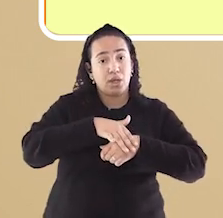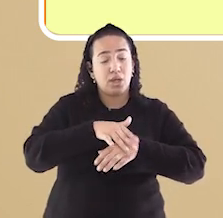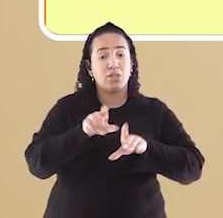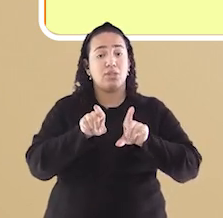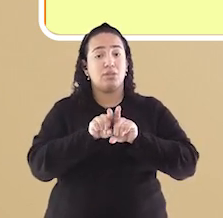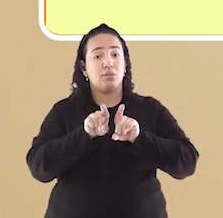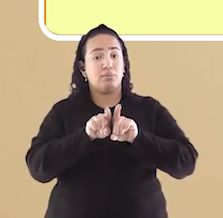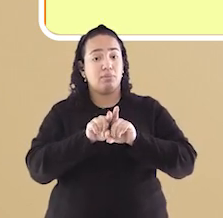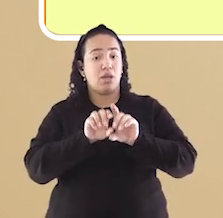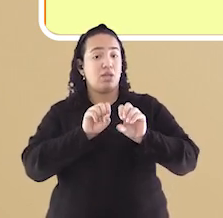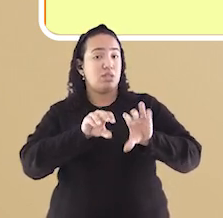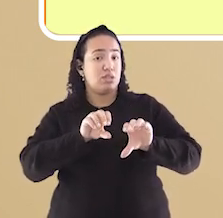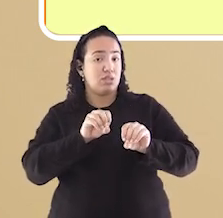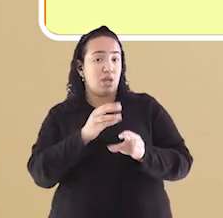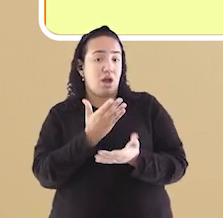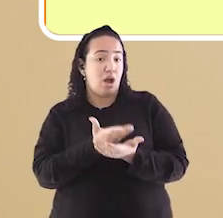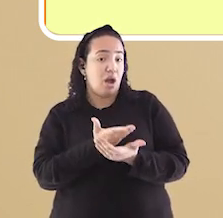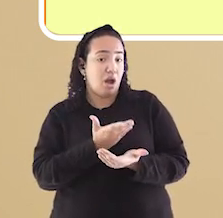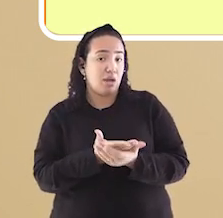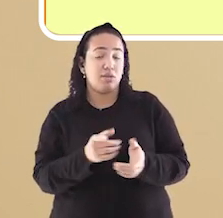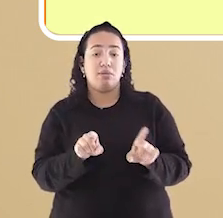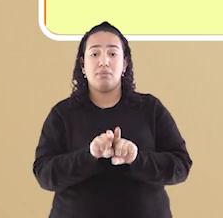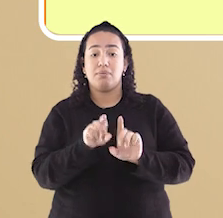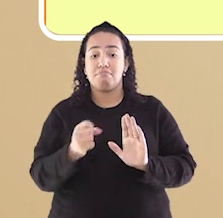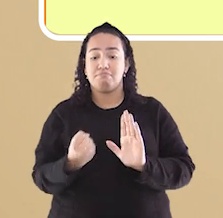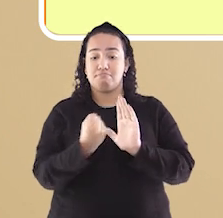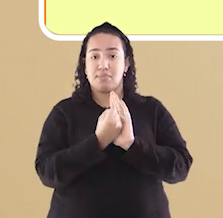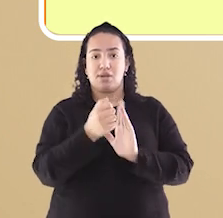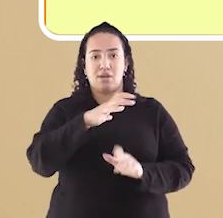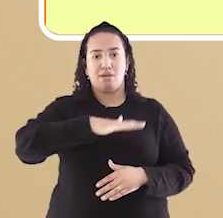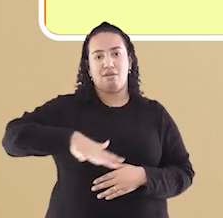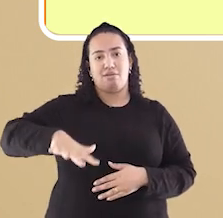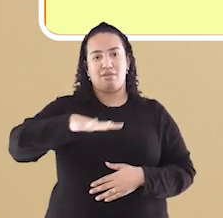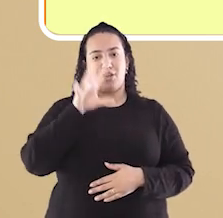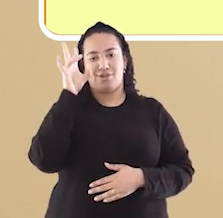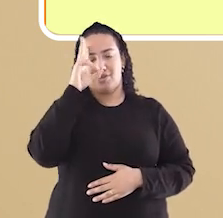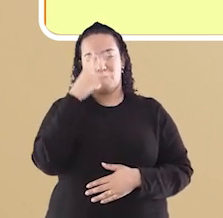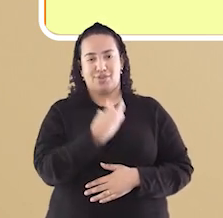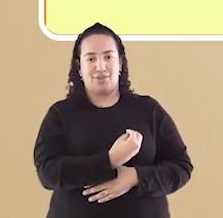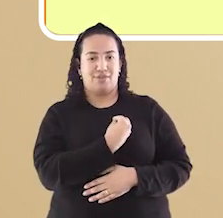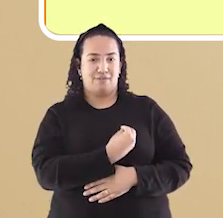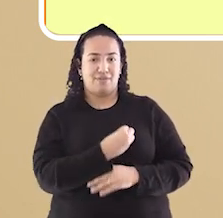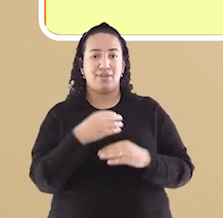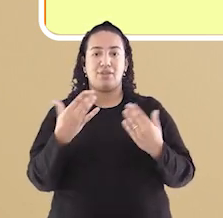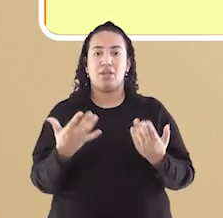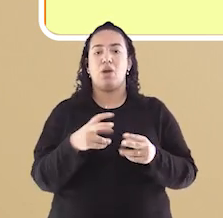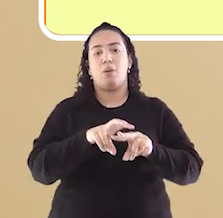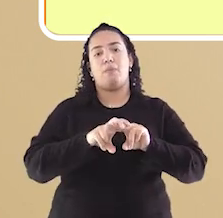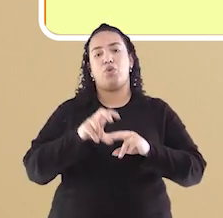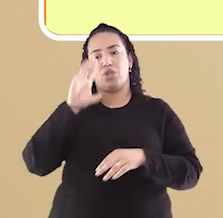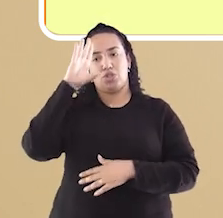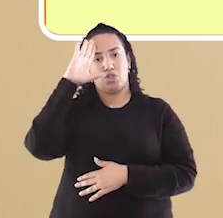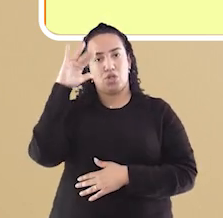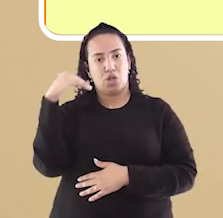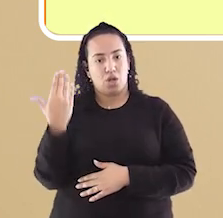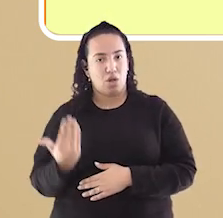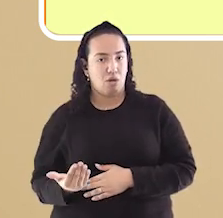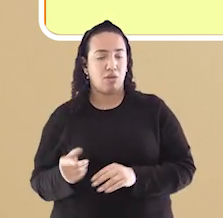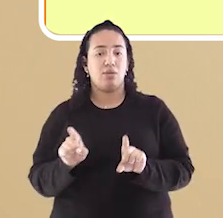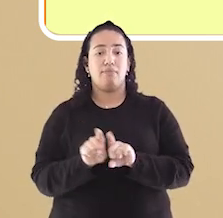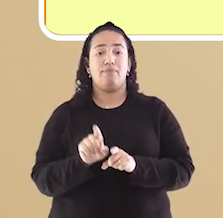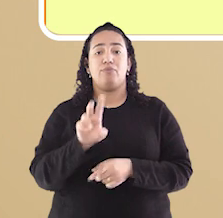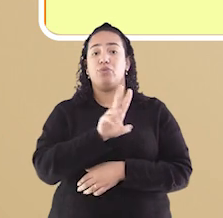pessoas que marcam o local com a sua história de vida. Por isso, são homenageadas e o nome delas é